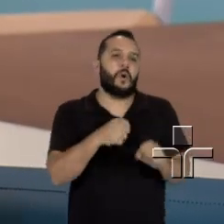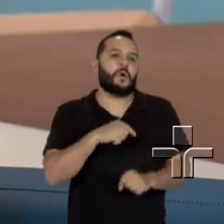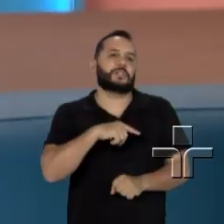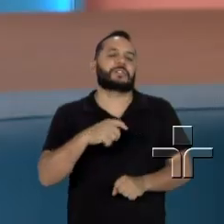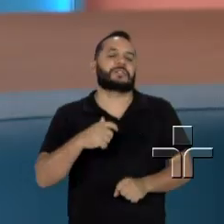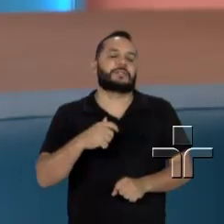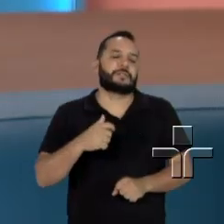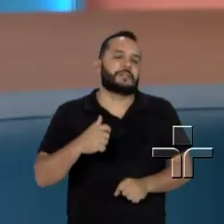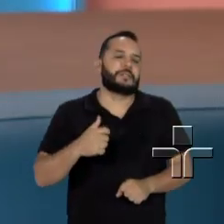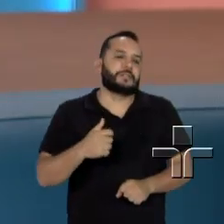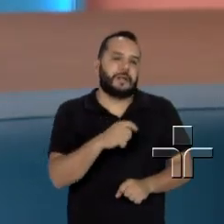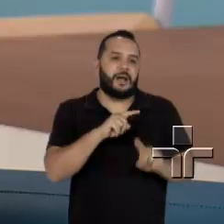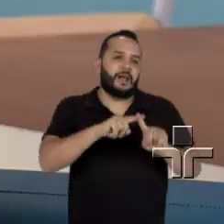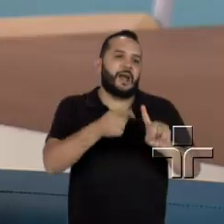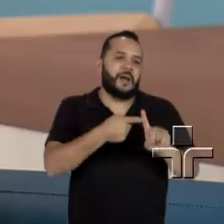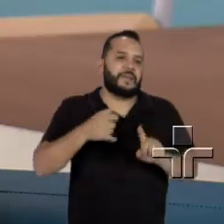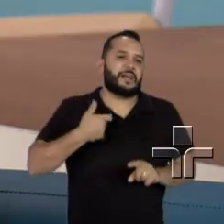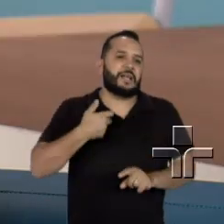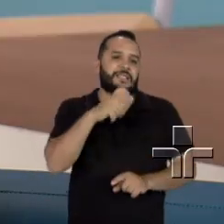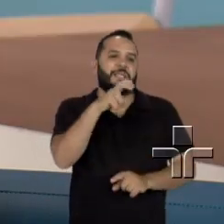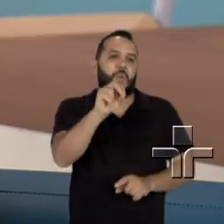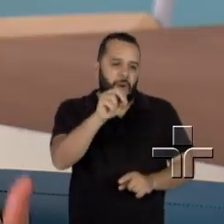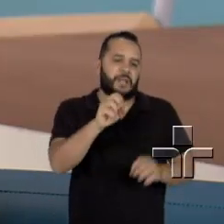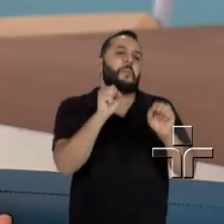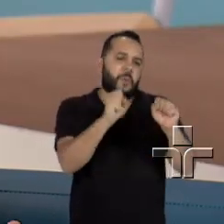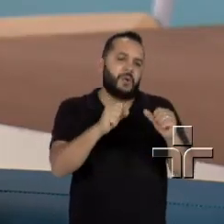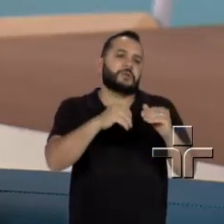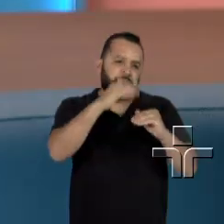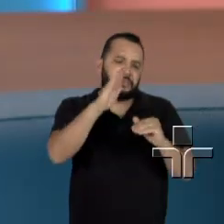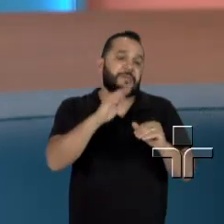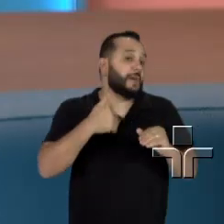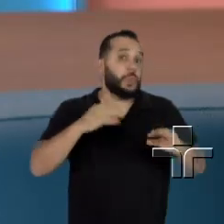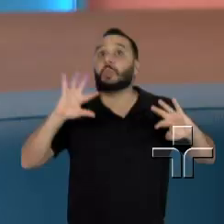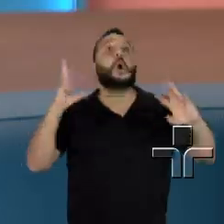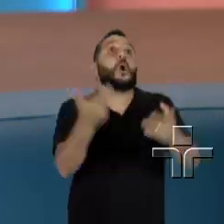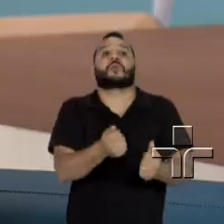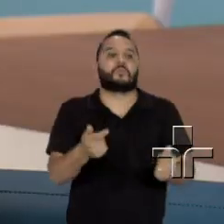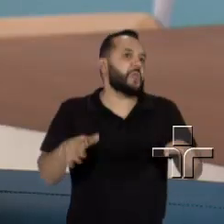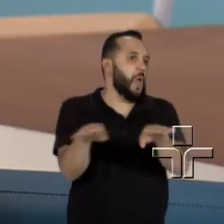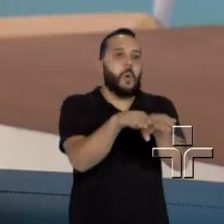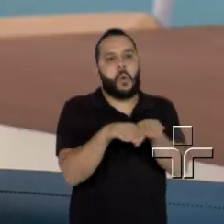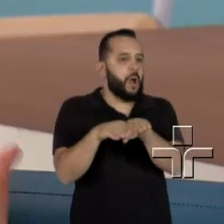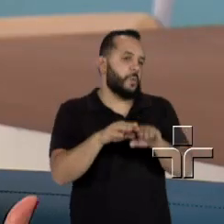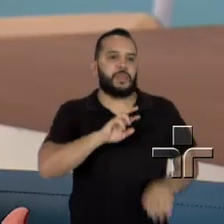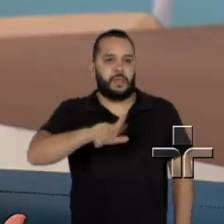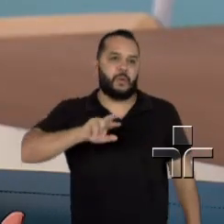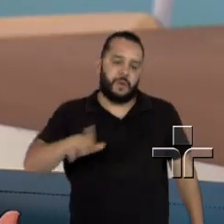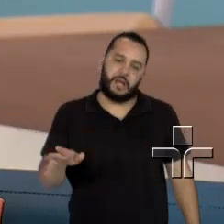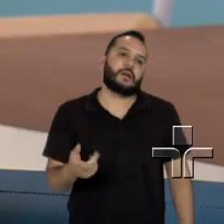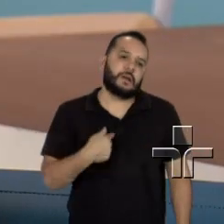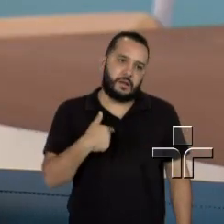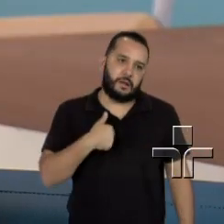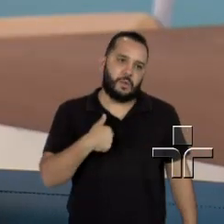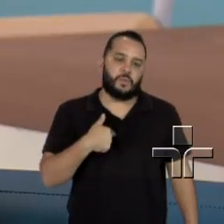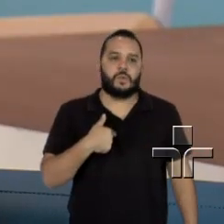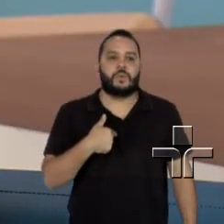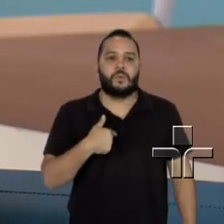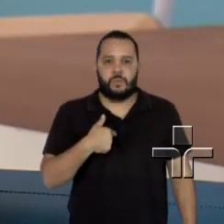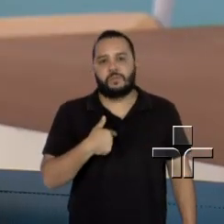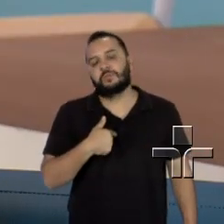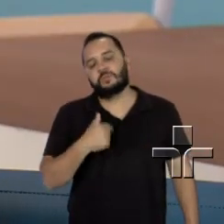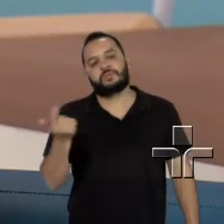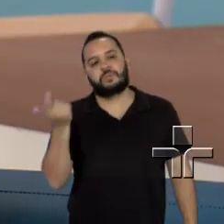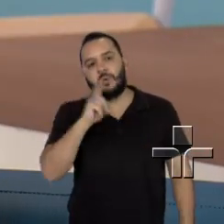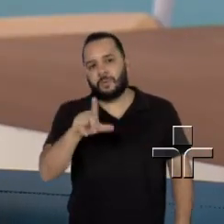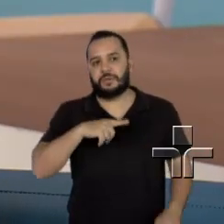precaver, mas isso não é para todo mundo que a doutora está falando, e tanto é que depois que eu tive